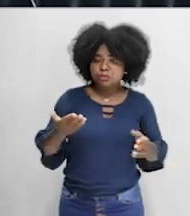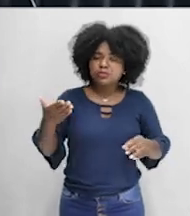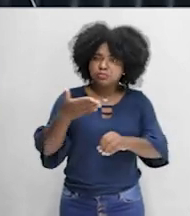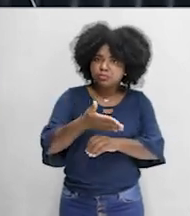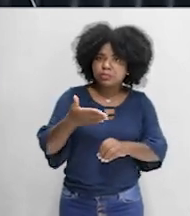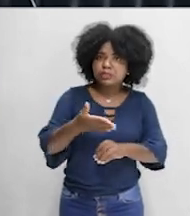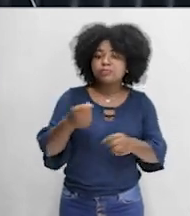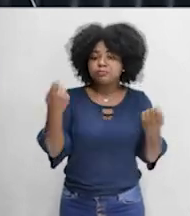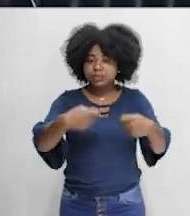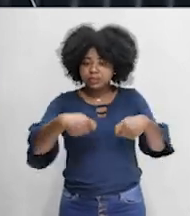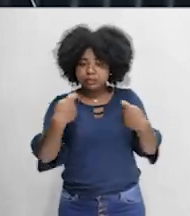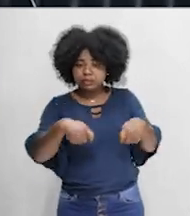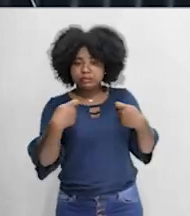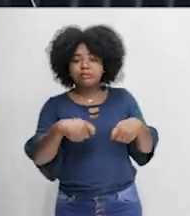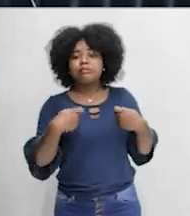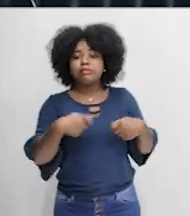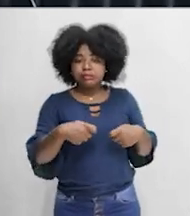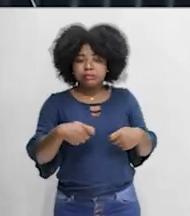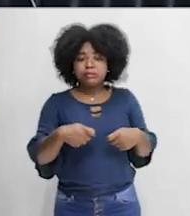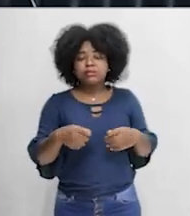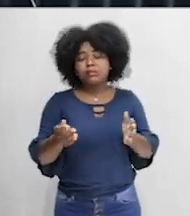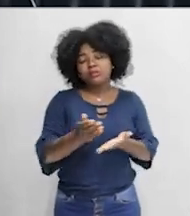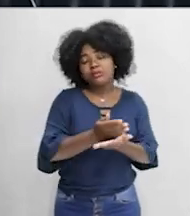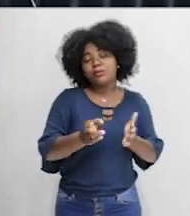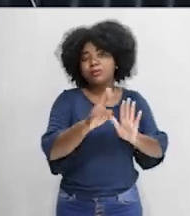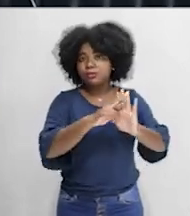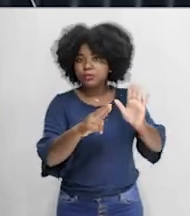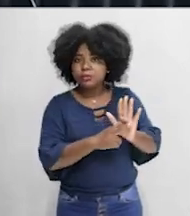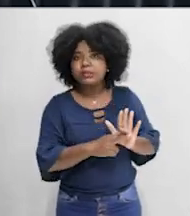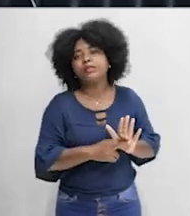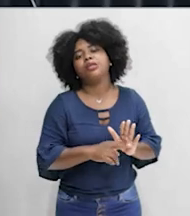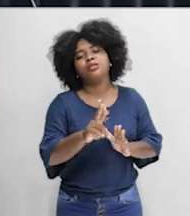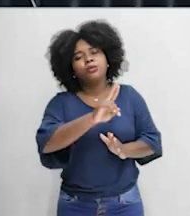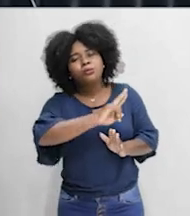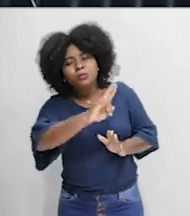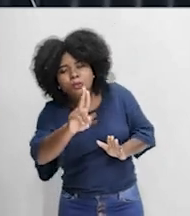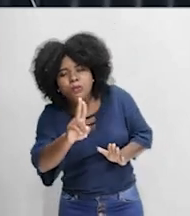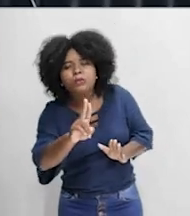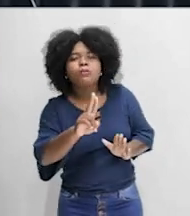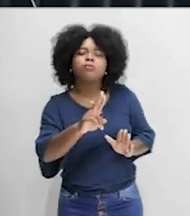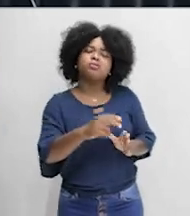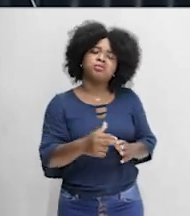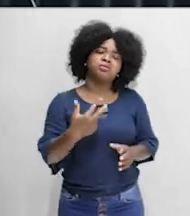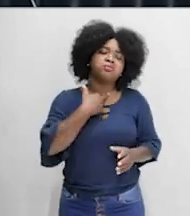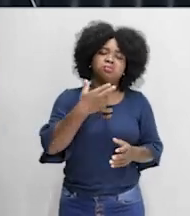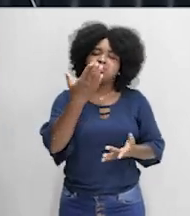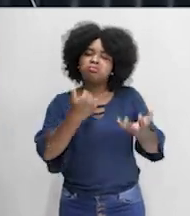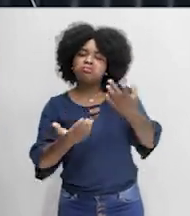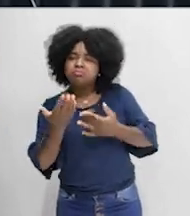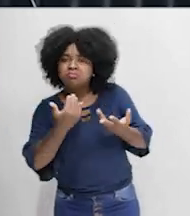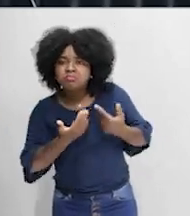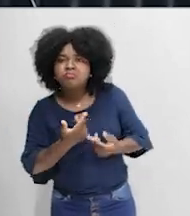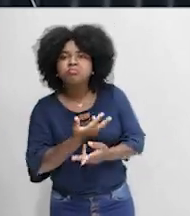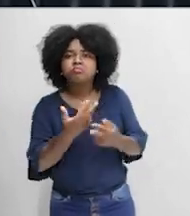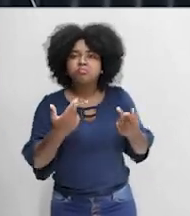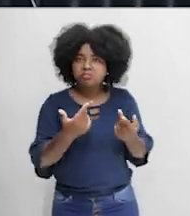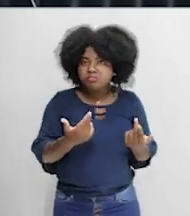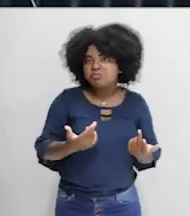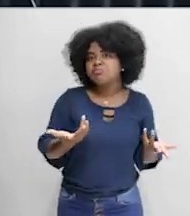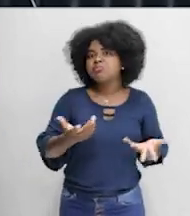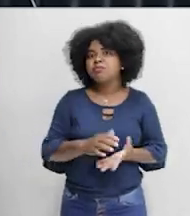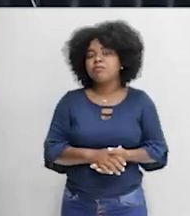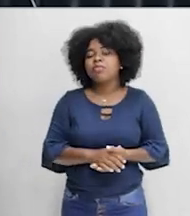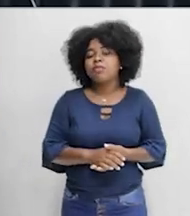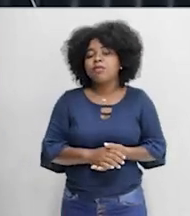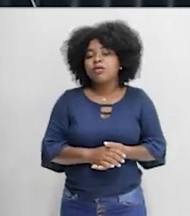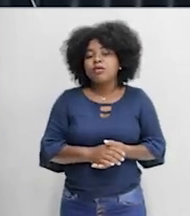tem que dar seu nome, seu cadastro. Não pode entrar de qualquer jeito, levar alimentos, por exemplo. Não pode entrar bebida alcoólica lá. Tudo isso para quê?